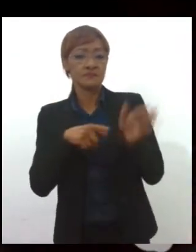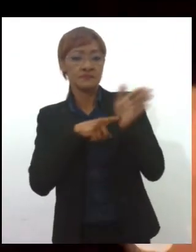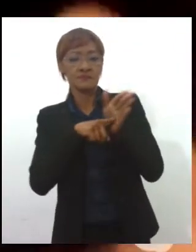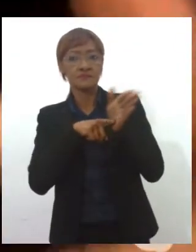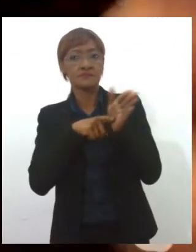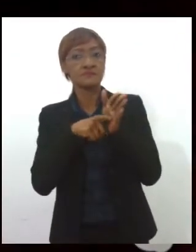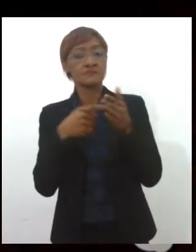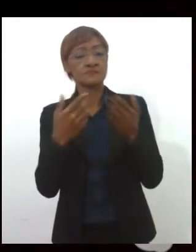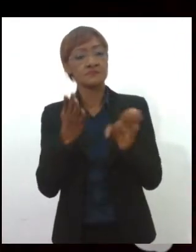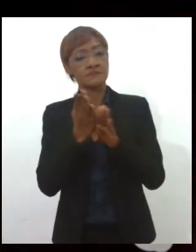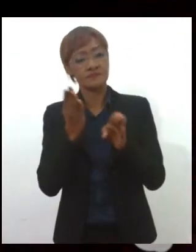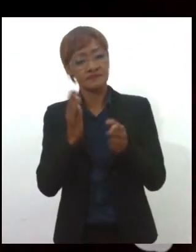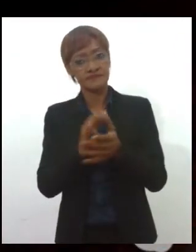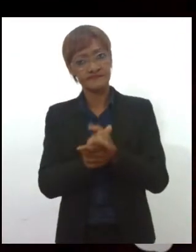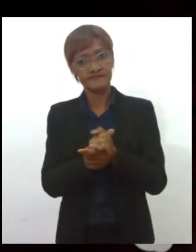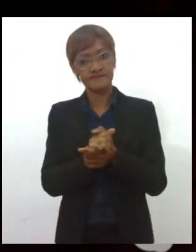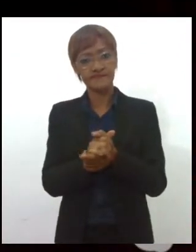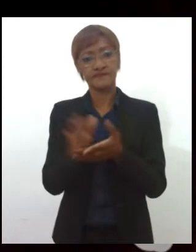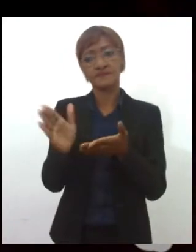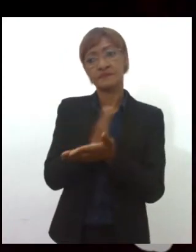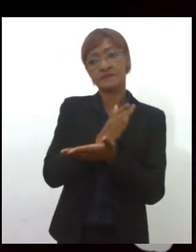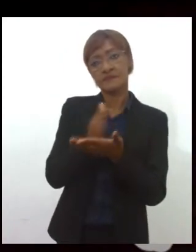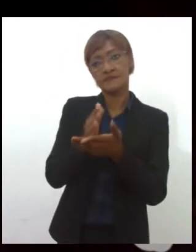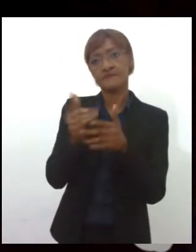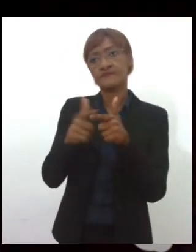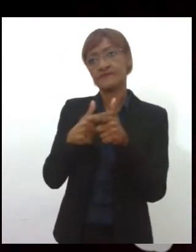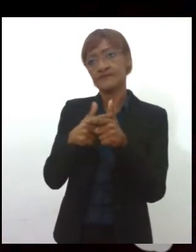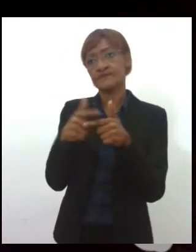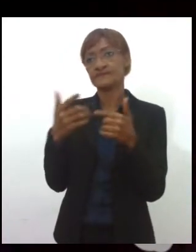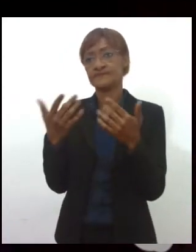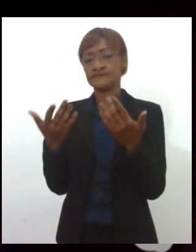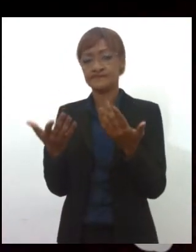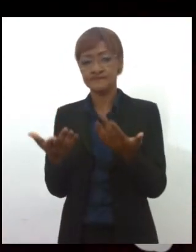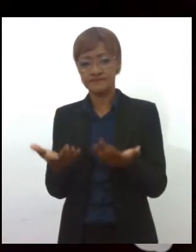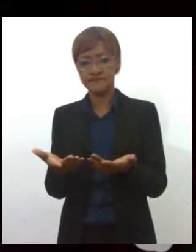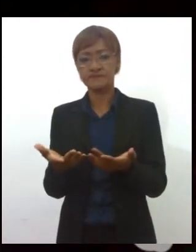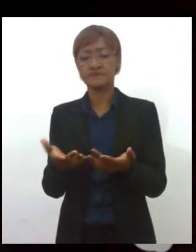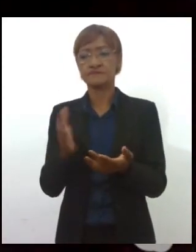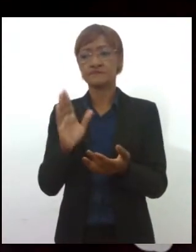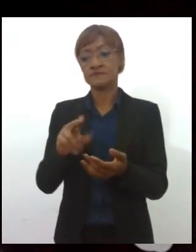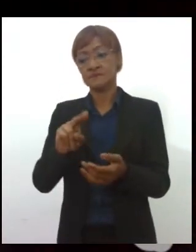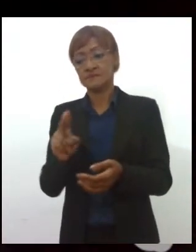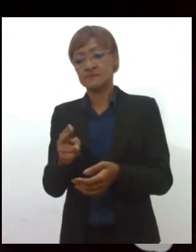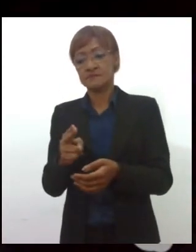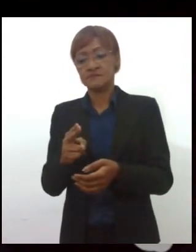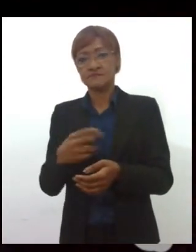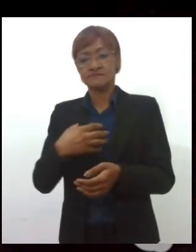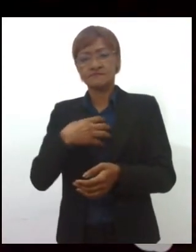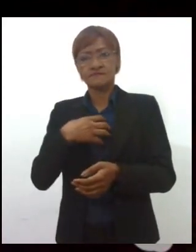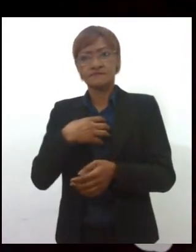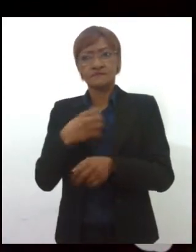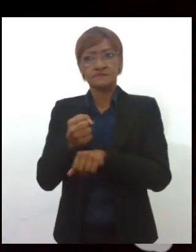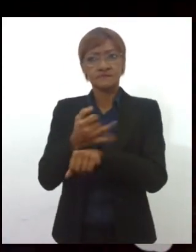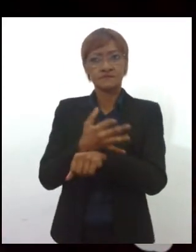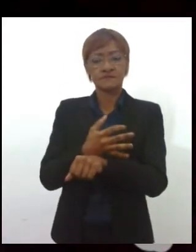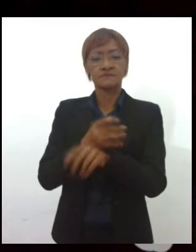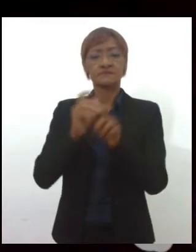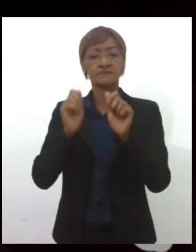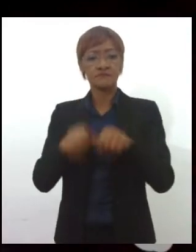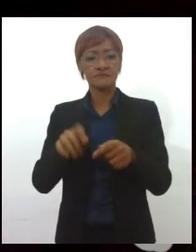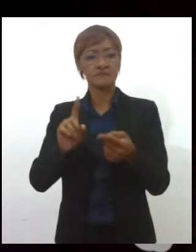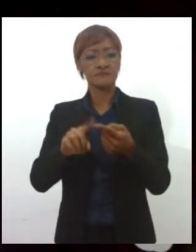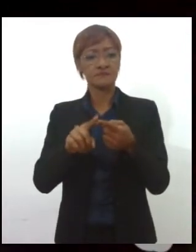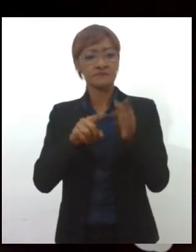origem. Se o indivíduo tem algum problema, o paciente tem algum problema comportamental, emocional, é tratando esse tipo de problema com a